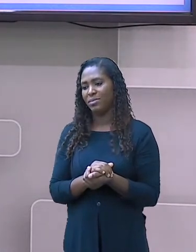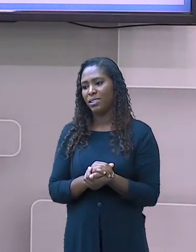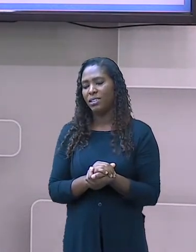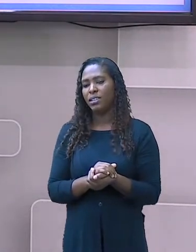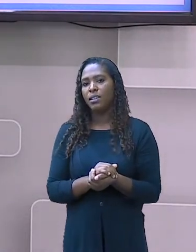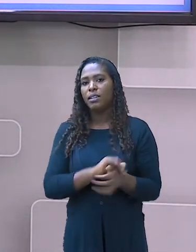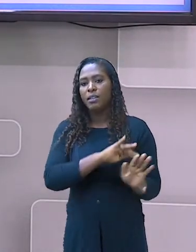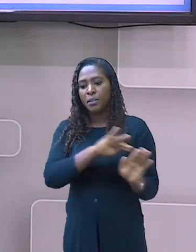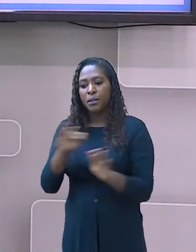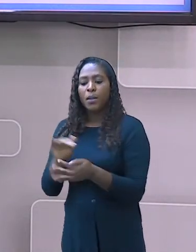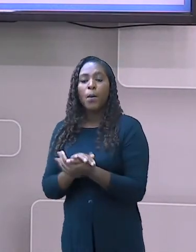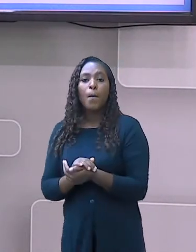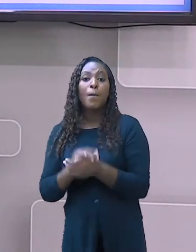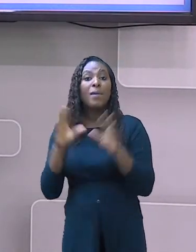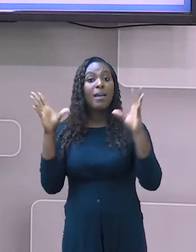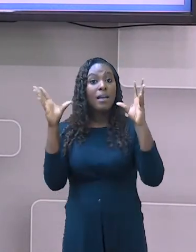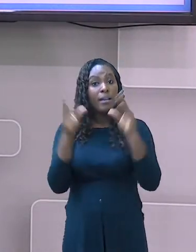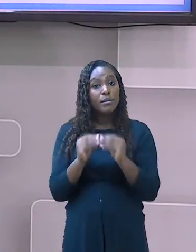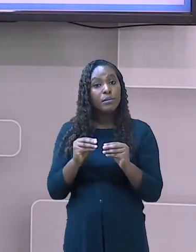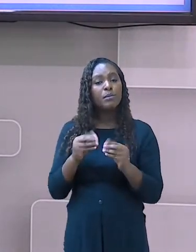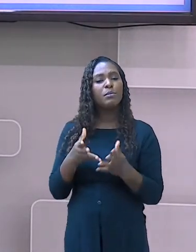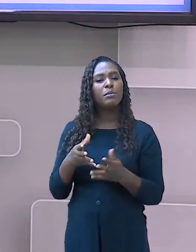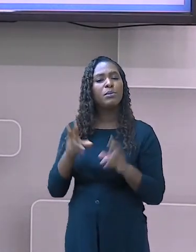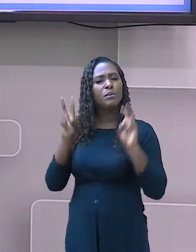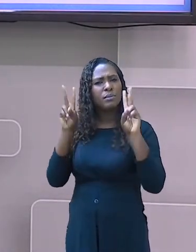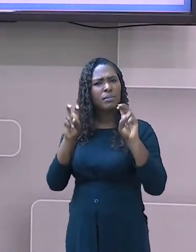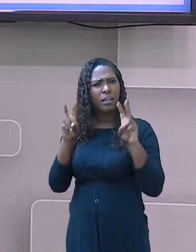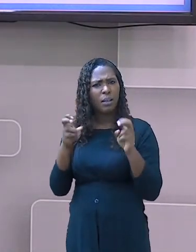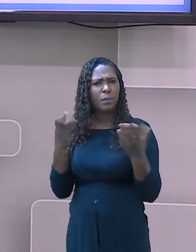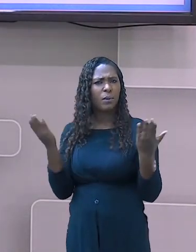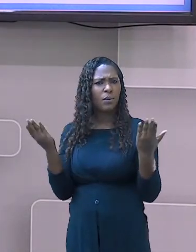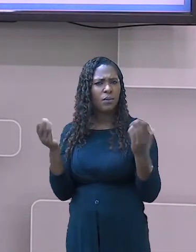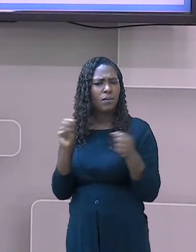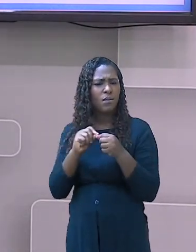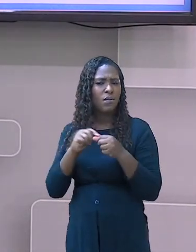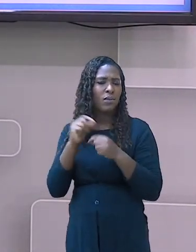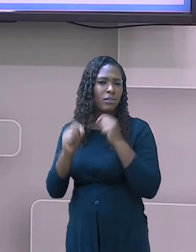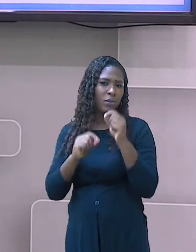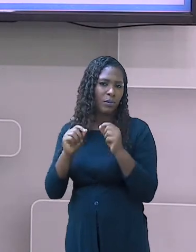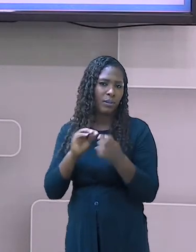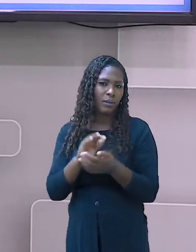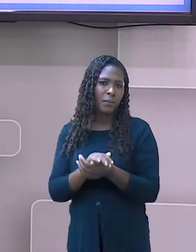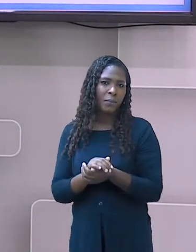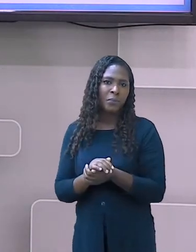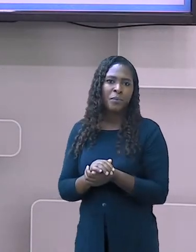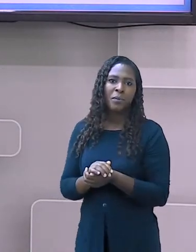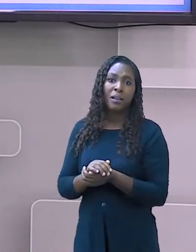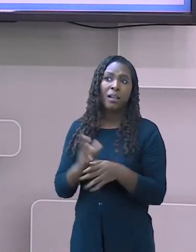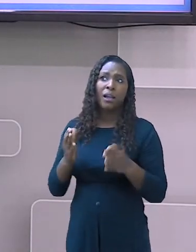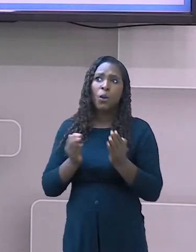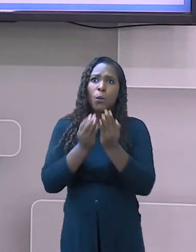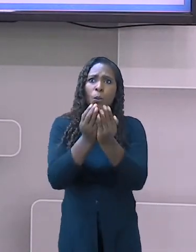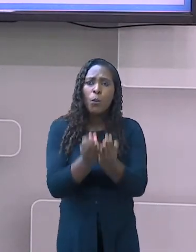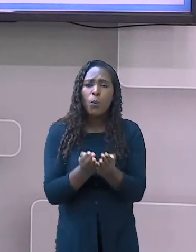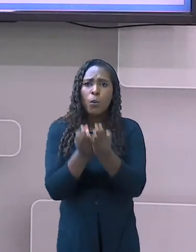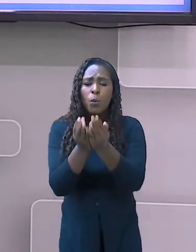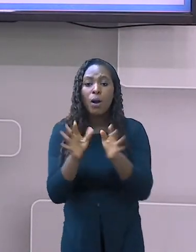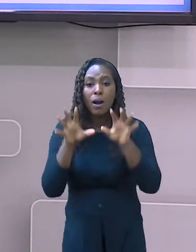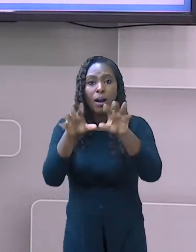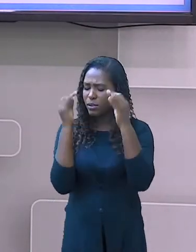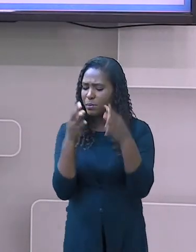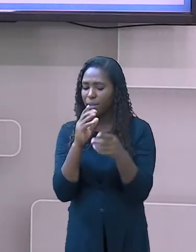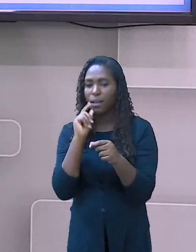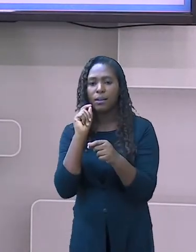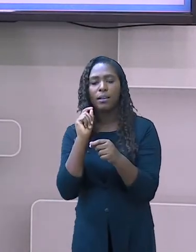as grandes navegações e a expressão, é uma expressão usada para se falar da exploração do Oceano